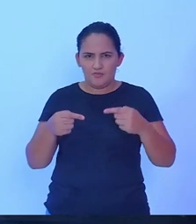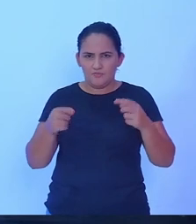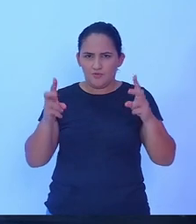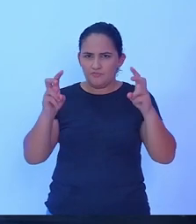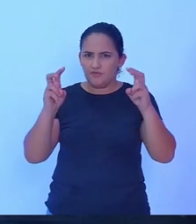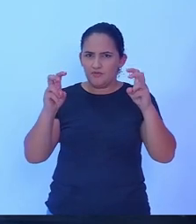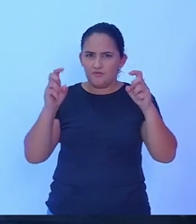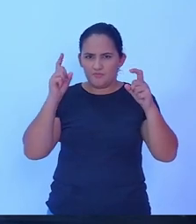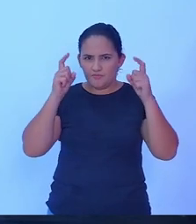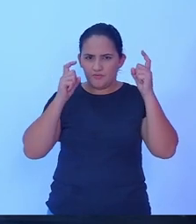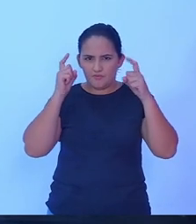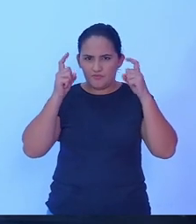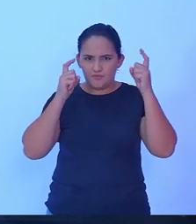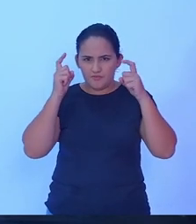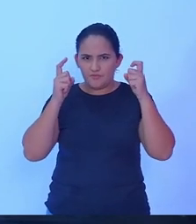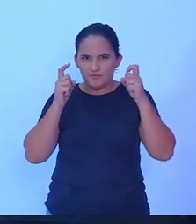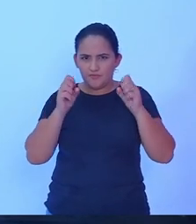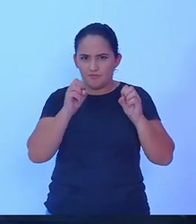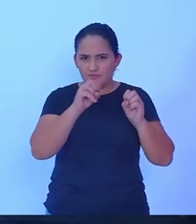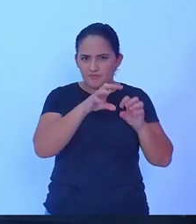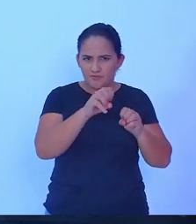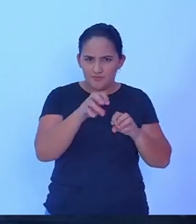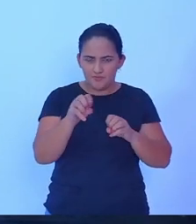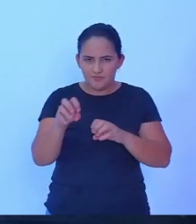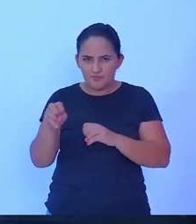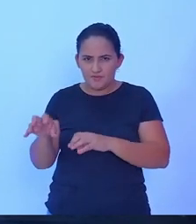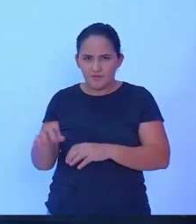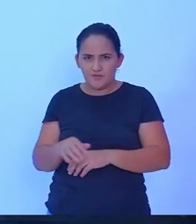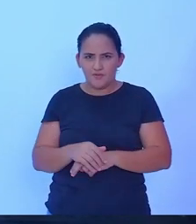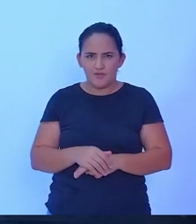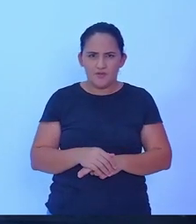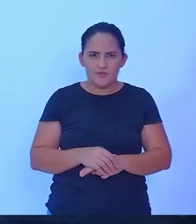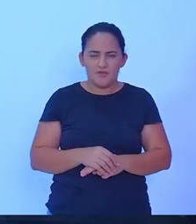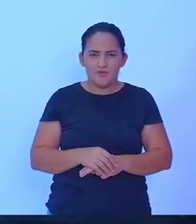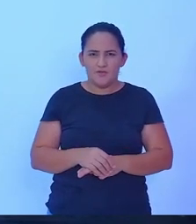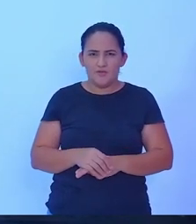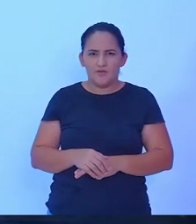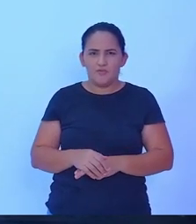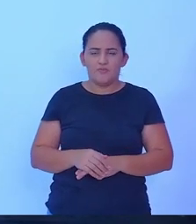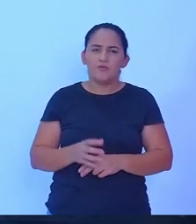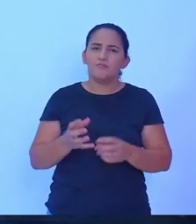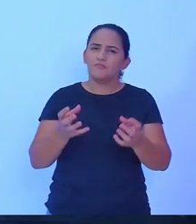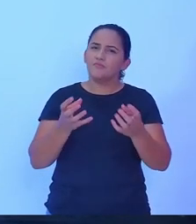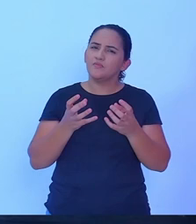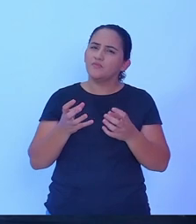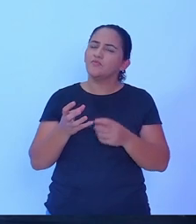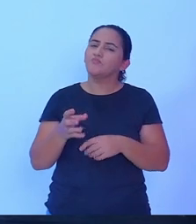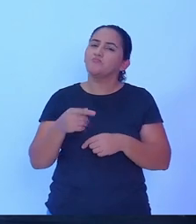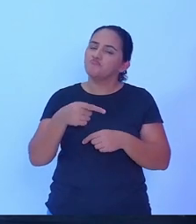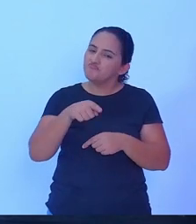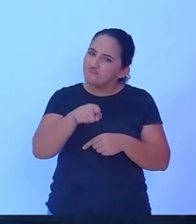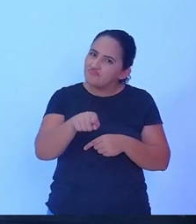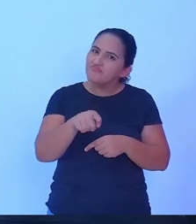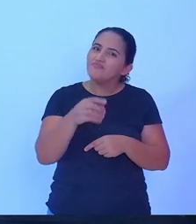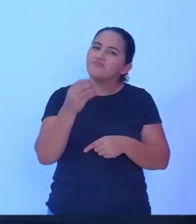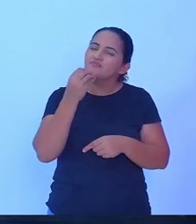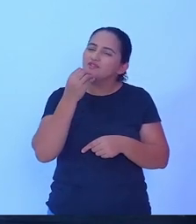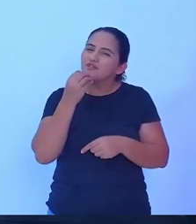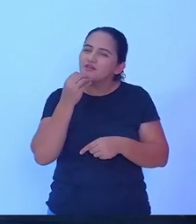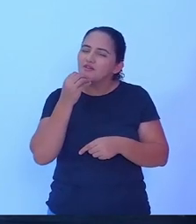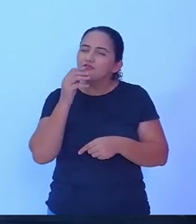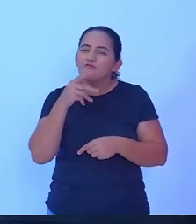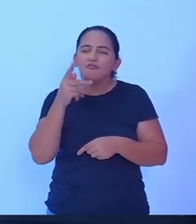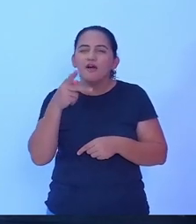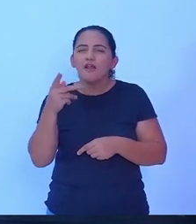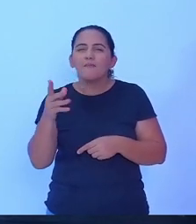que é a questão da educação. Então, por isso eu quero aqui que o senhor tenha a oportunidade de falar um pouco mais